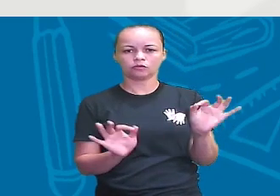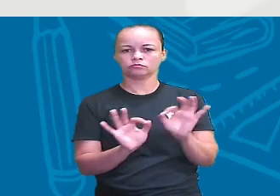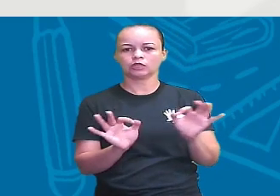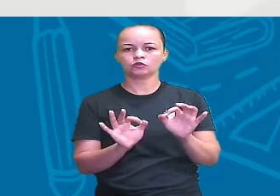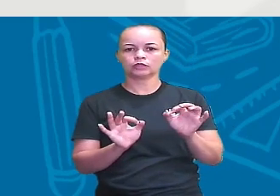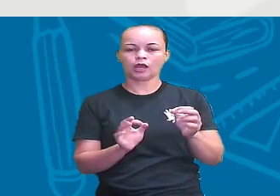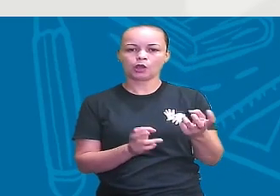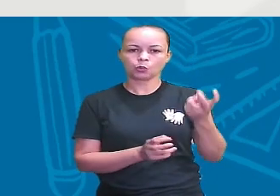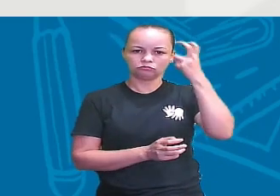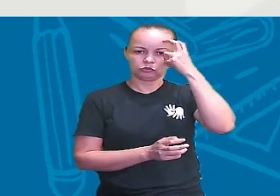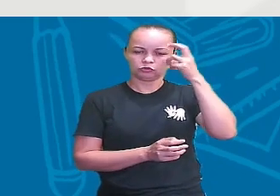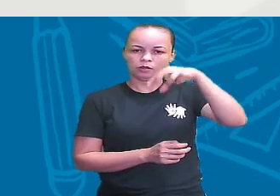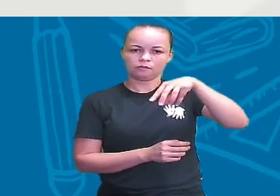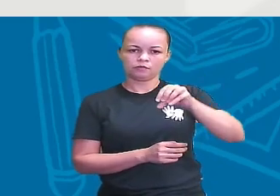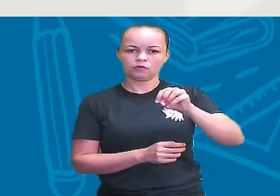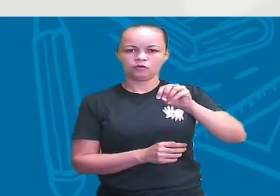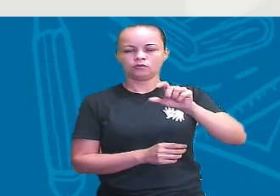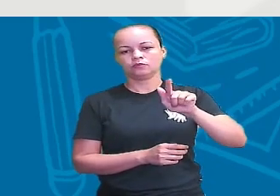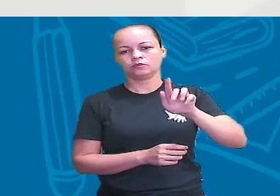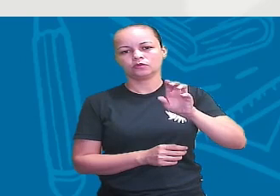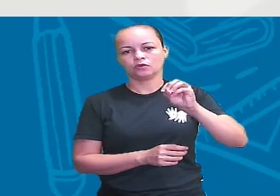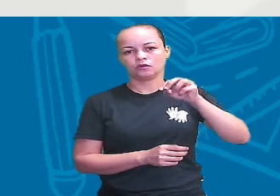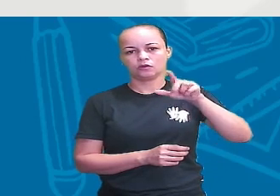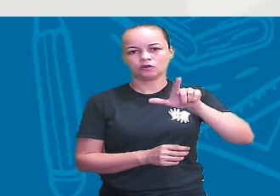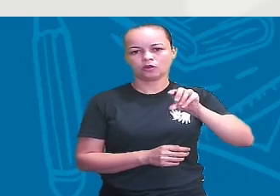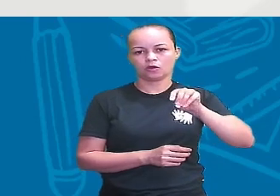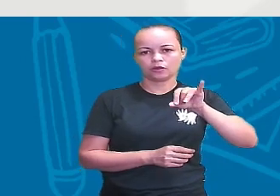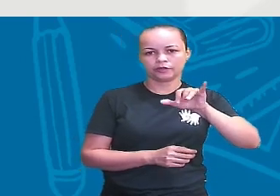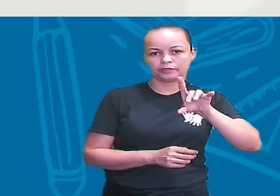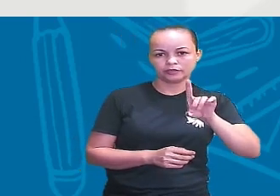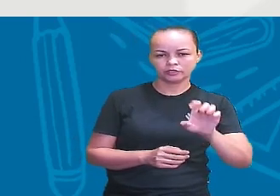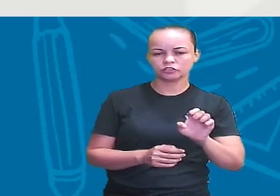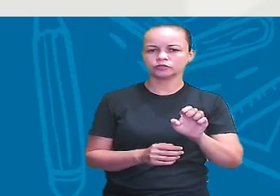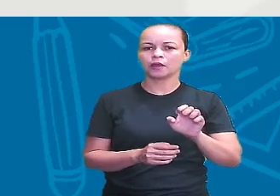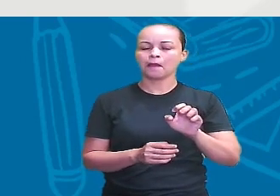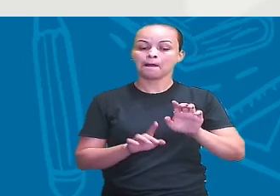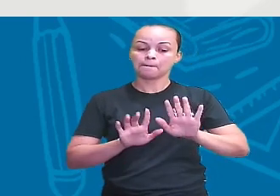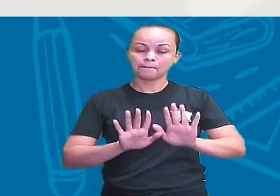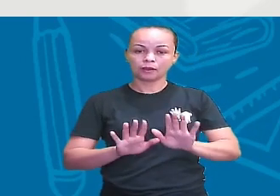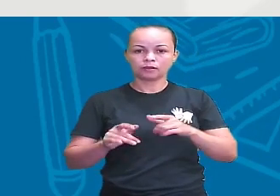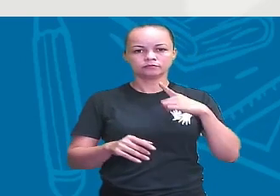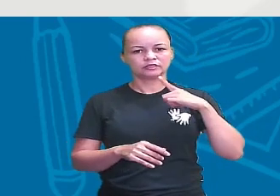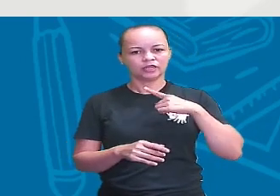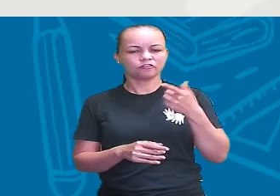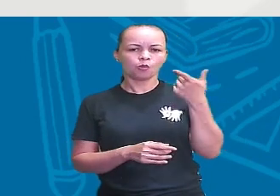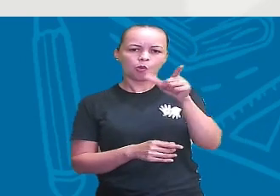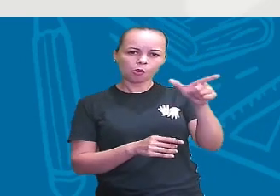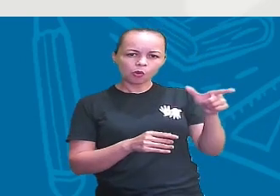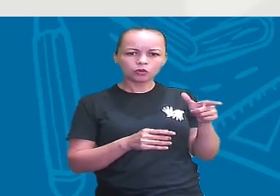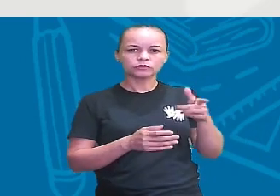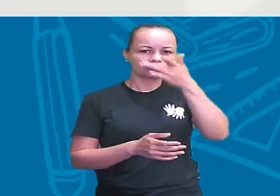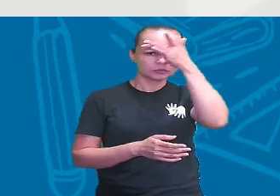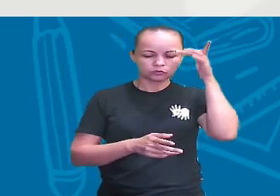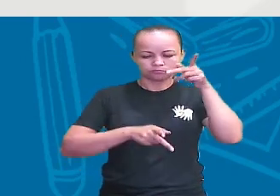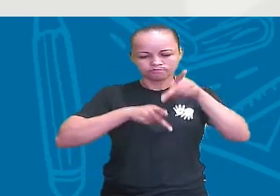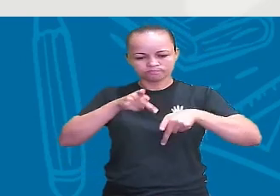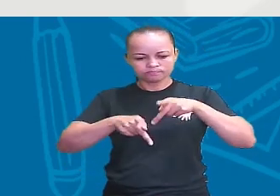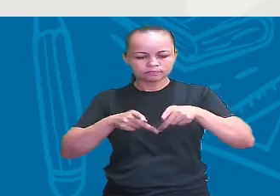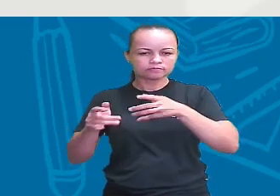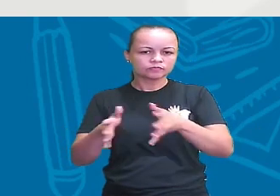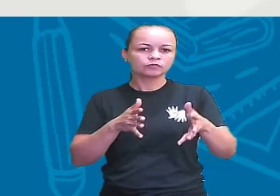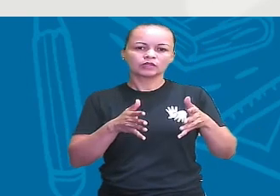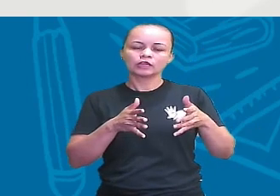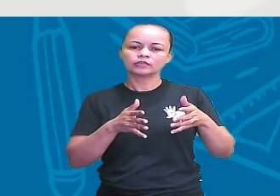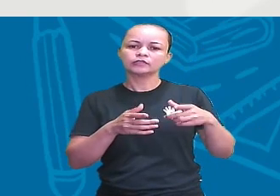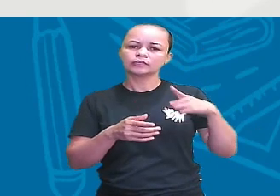cultura mongoloide, tá? Mas também, da etnia, mas também houve esses descendentes aí que são semelhantes a africanos